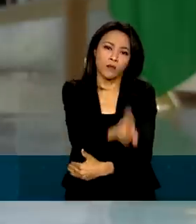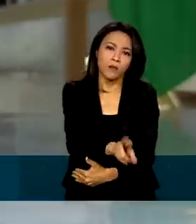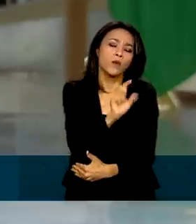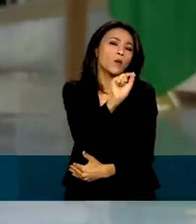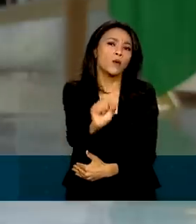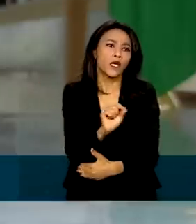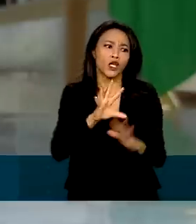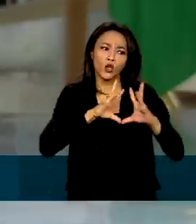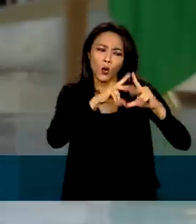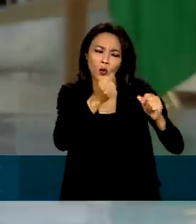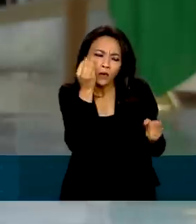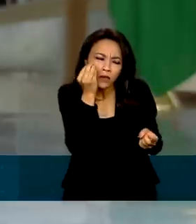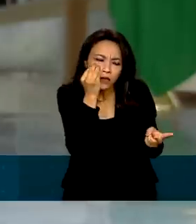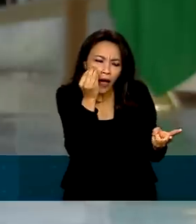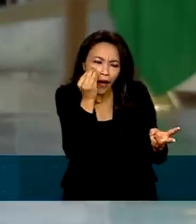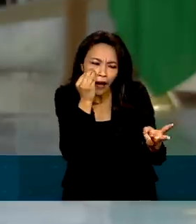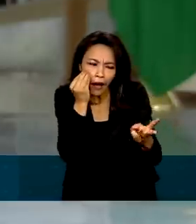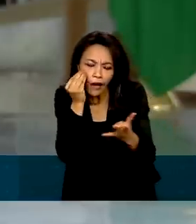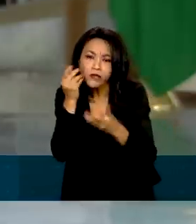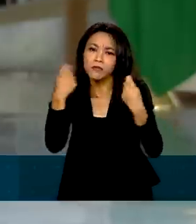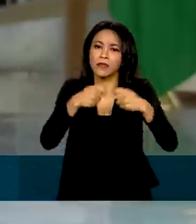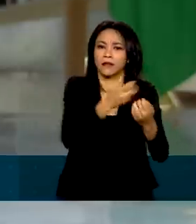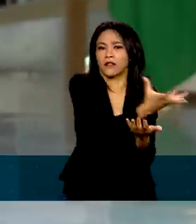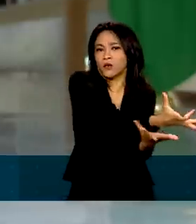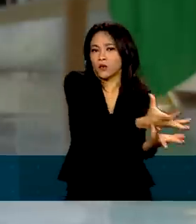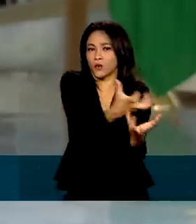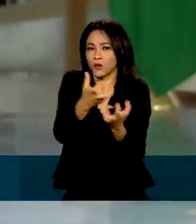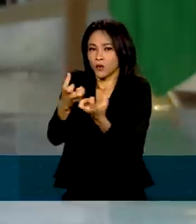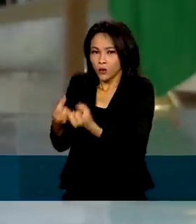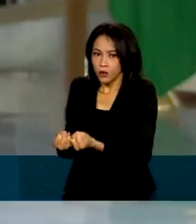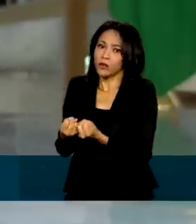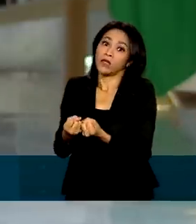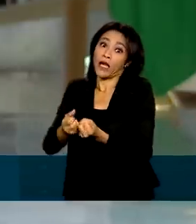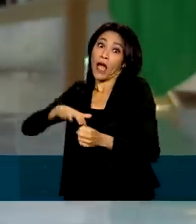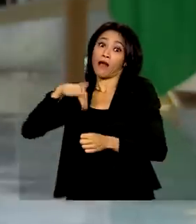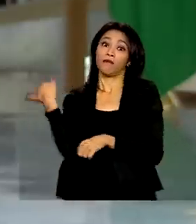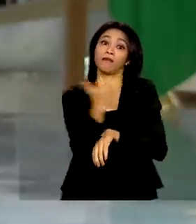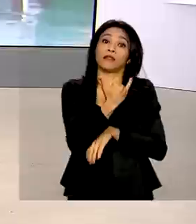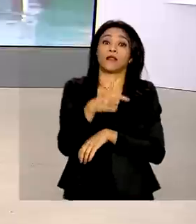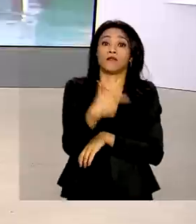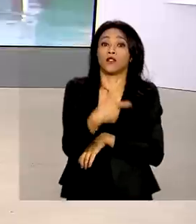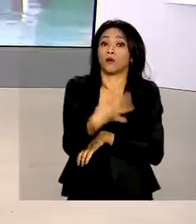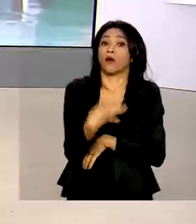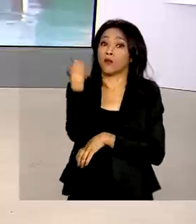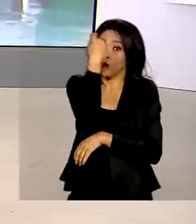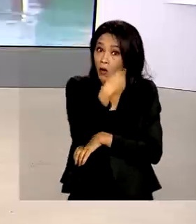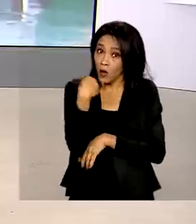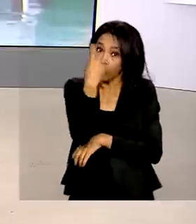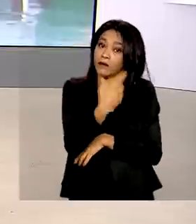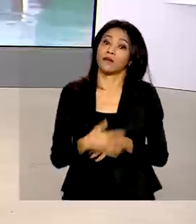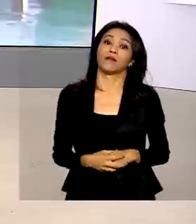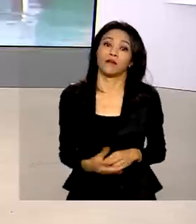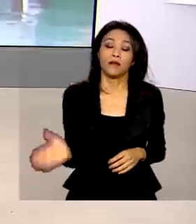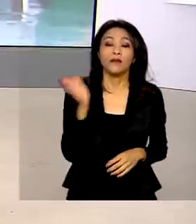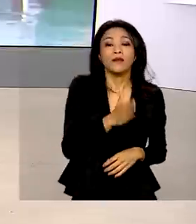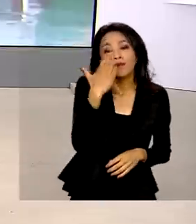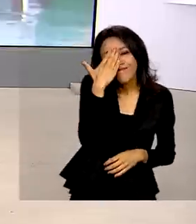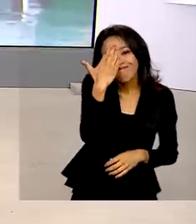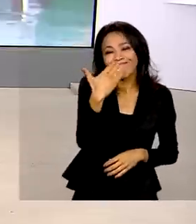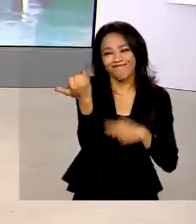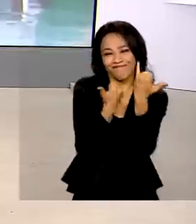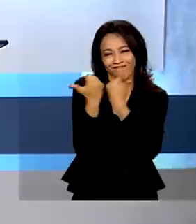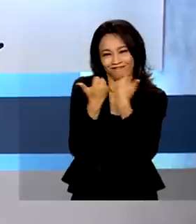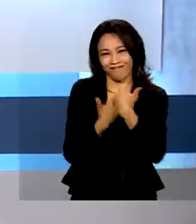devem ser comunicados, notificados em 24 horas. Eu volto com você. Obrigada pelas informações,